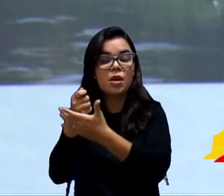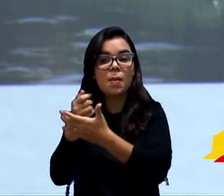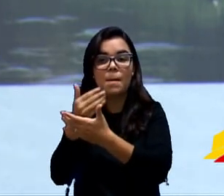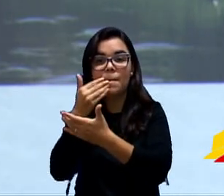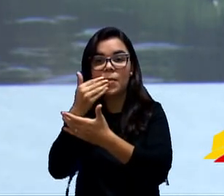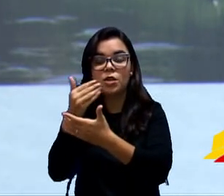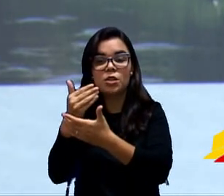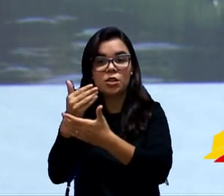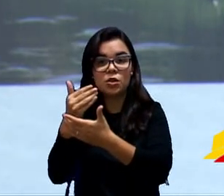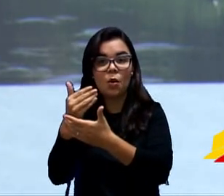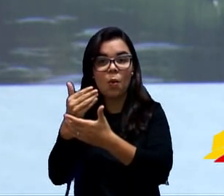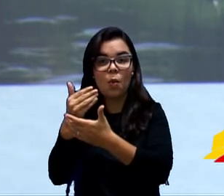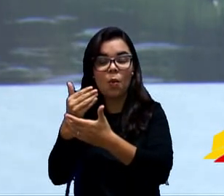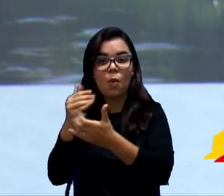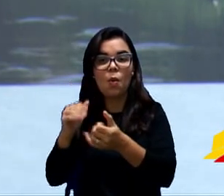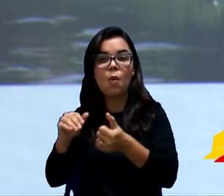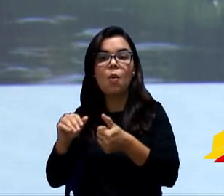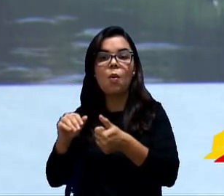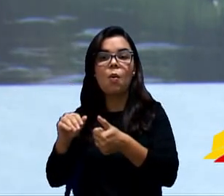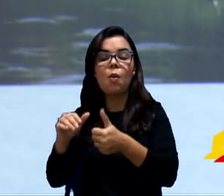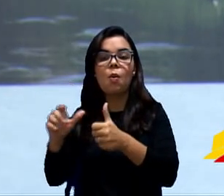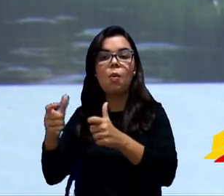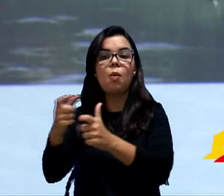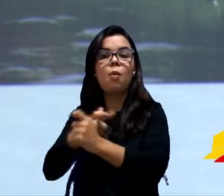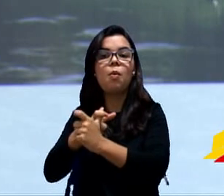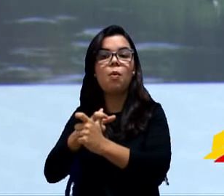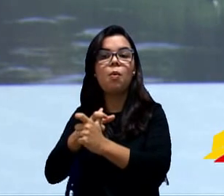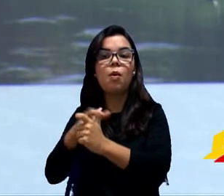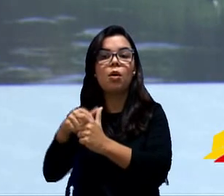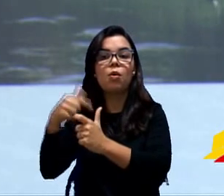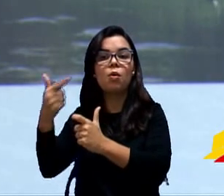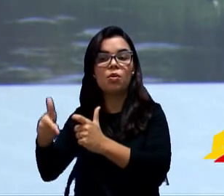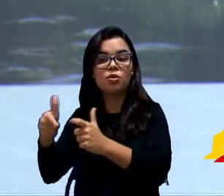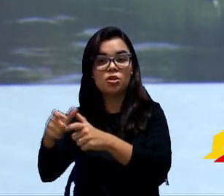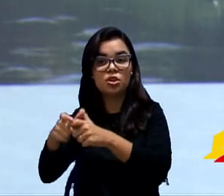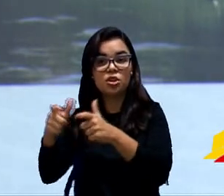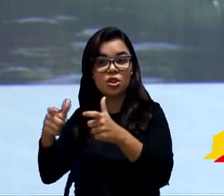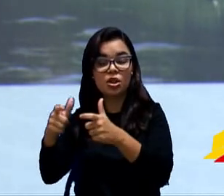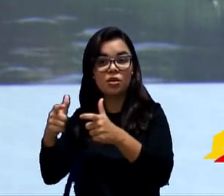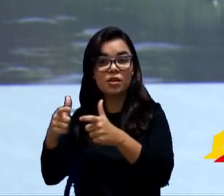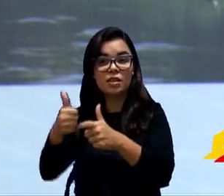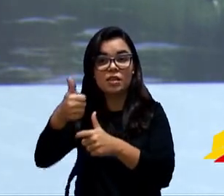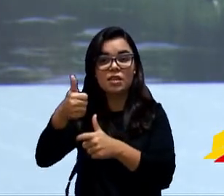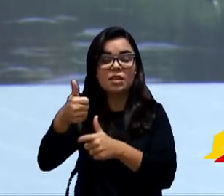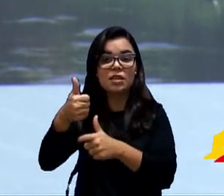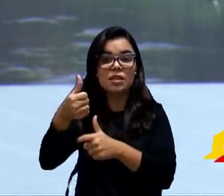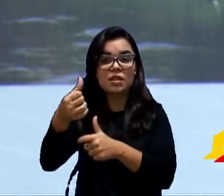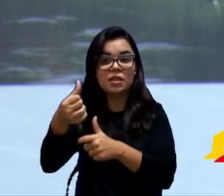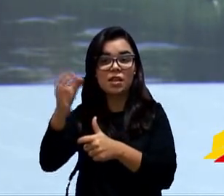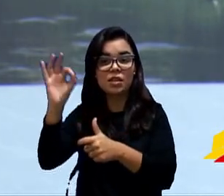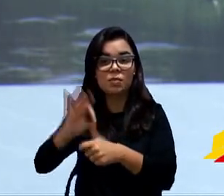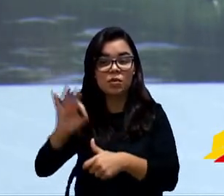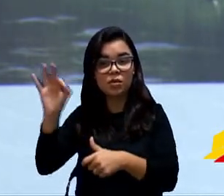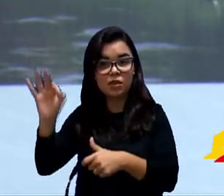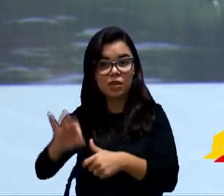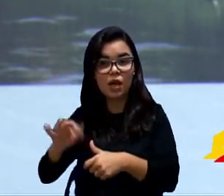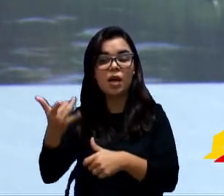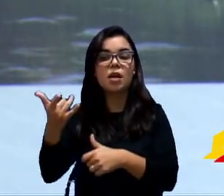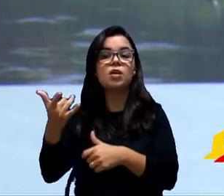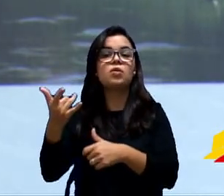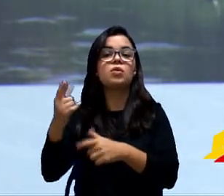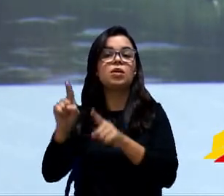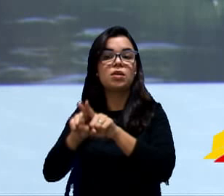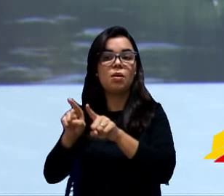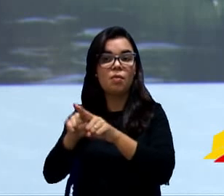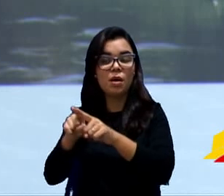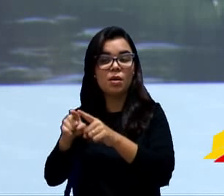dela, 6%, e dos filhos pensionistas